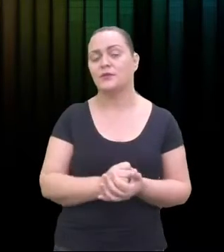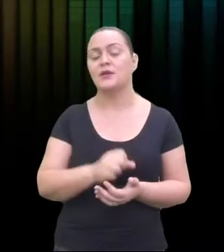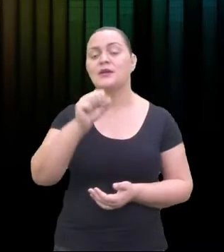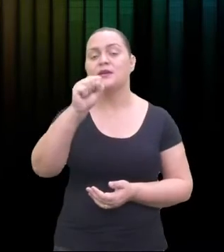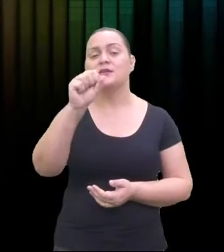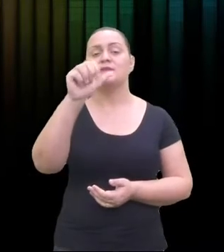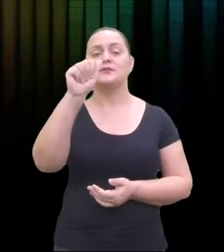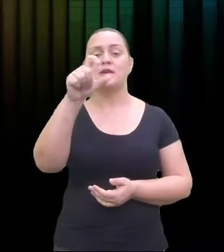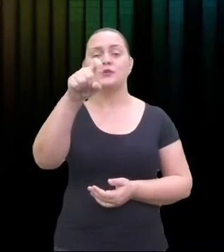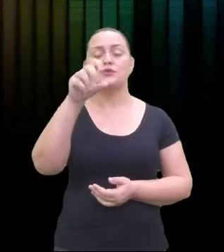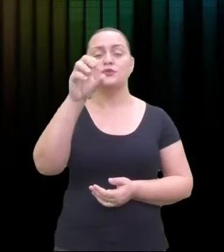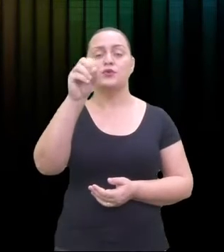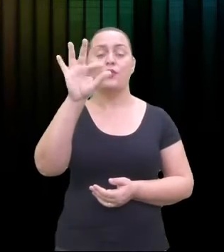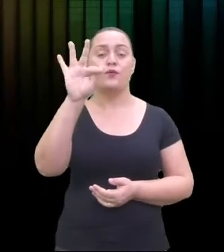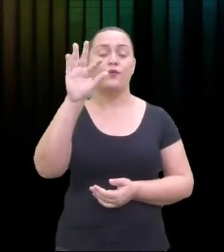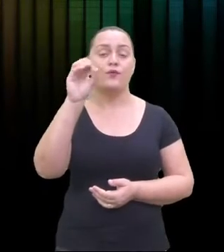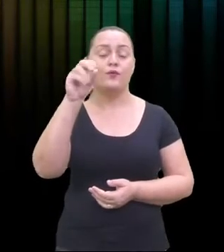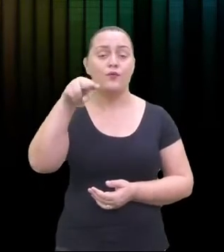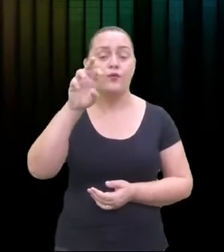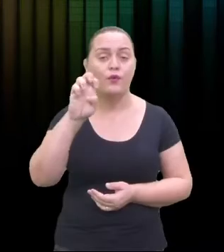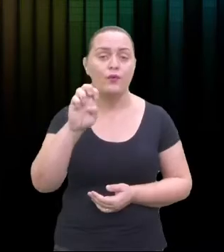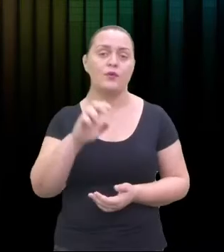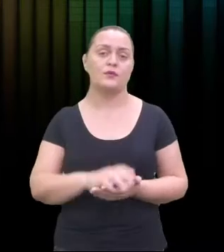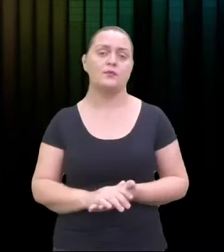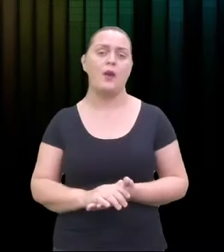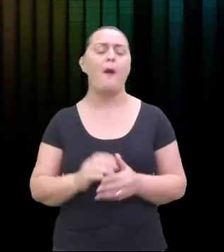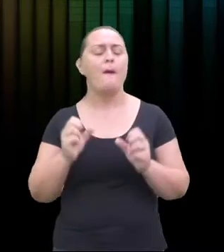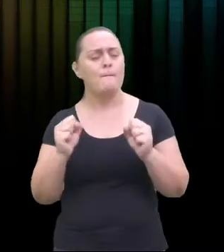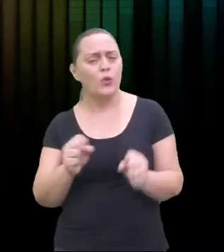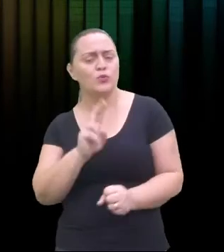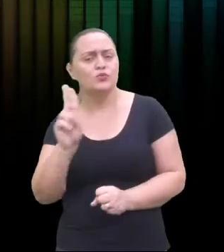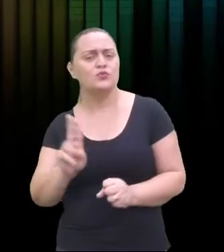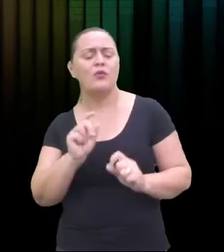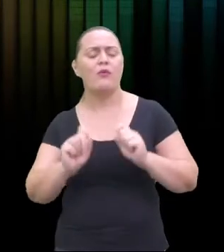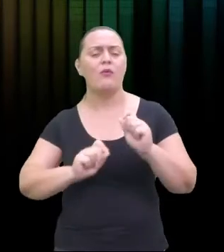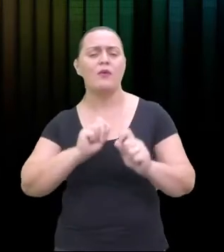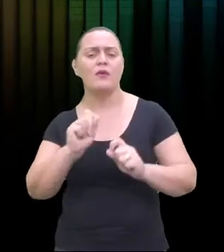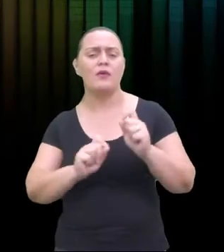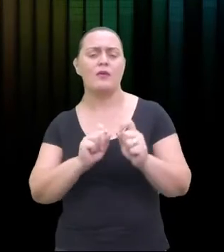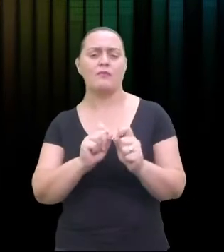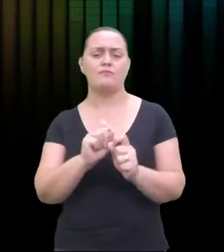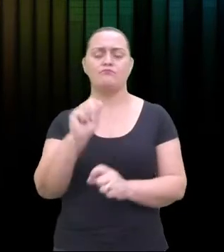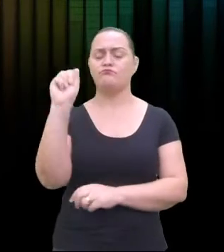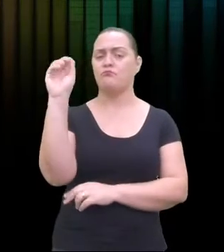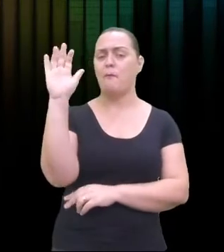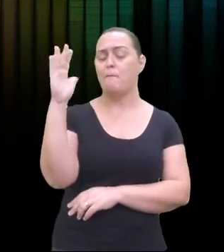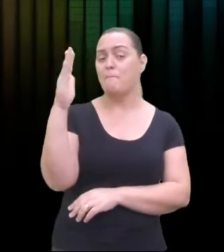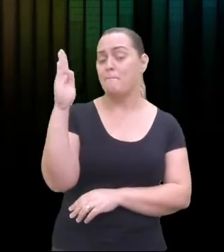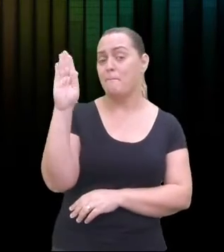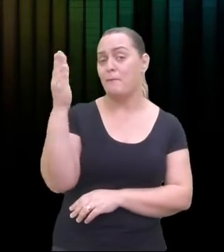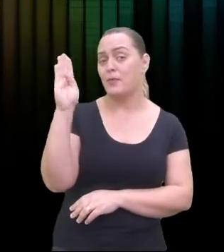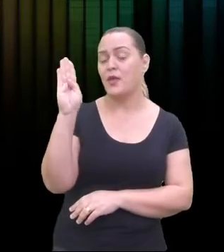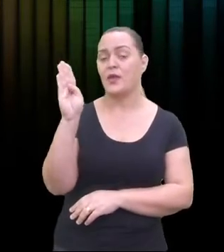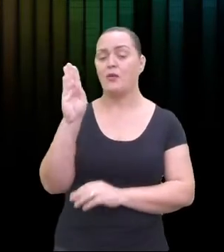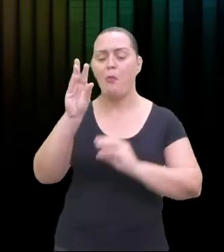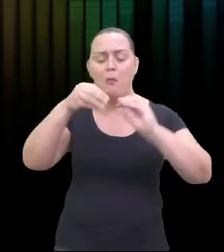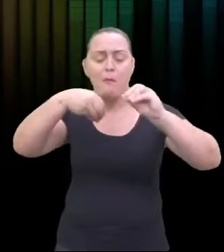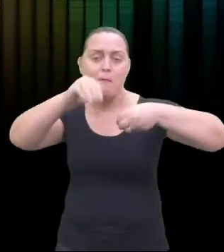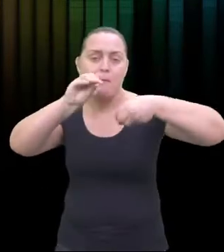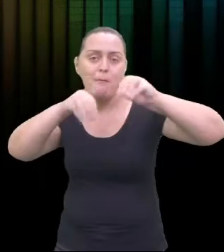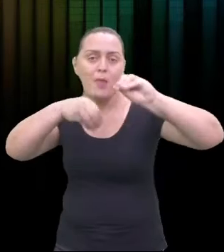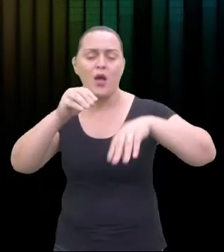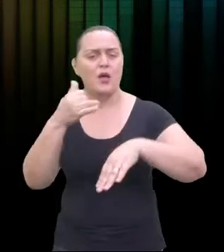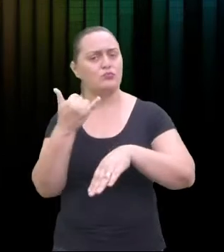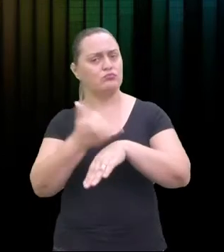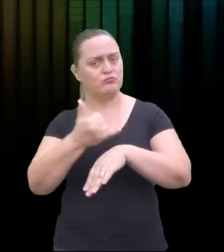podem ser de metal, plásticos. A sua composição pode ser de madeira, de metal ou de plástico. Então, isso é